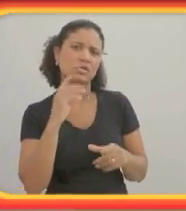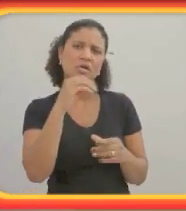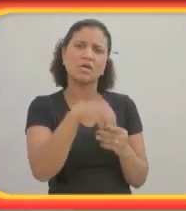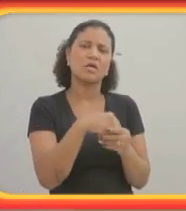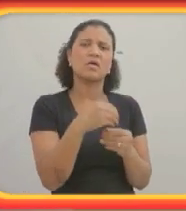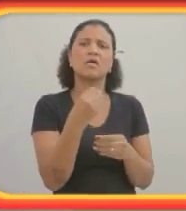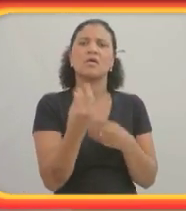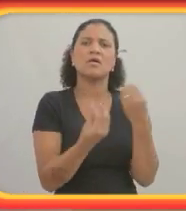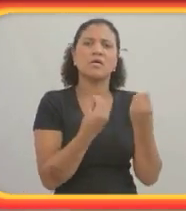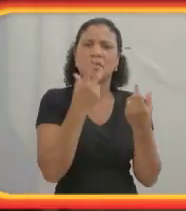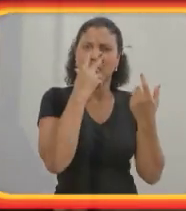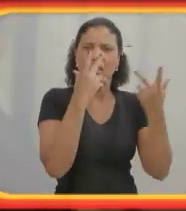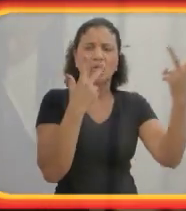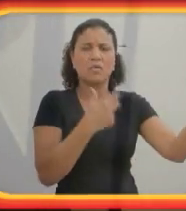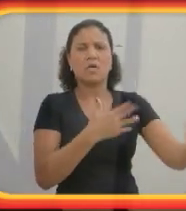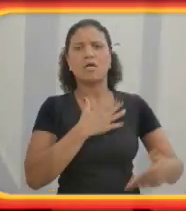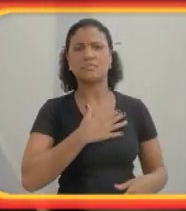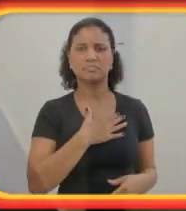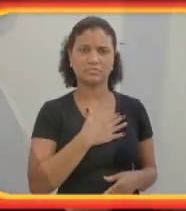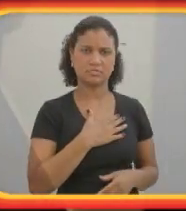imediatamente. Sou eu.